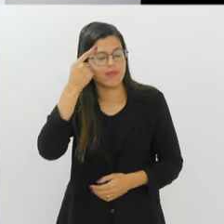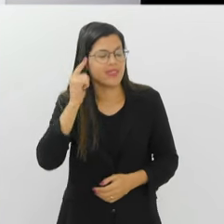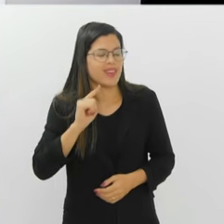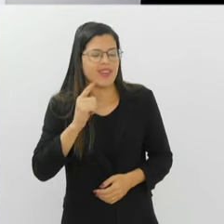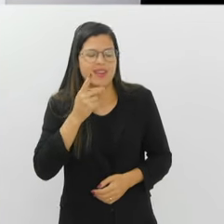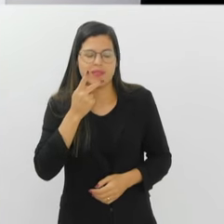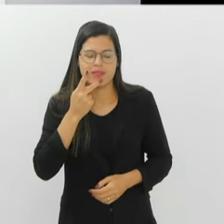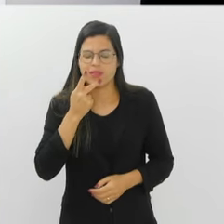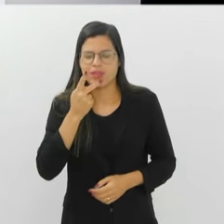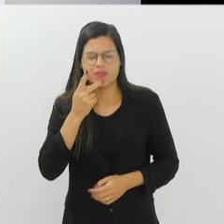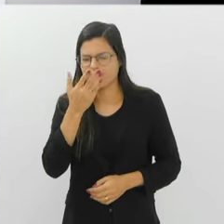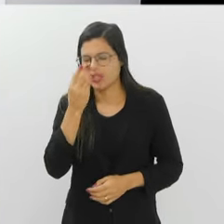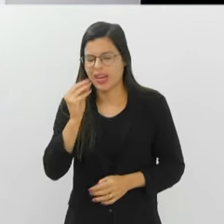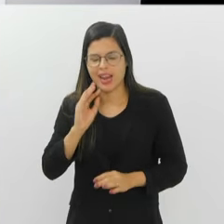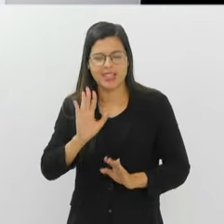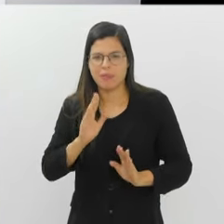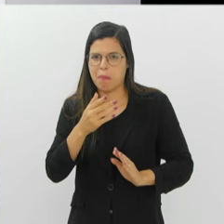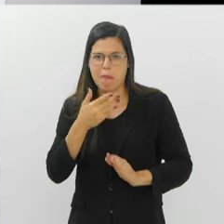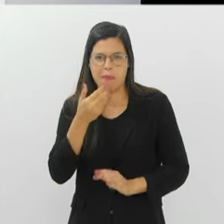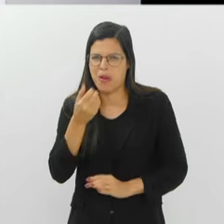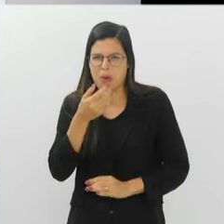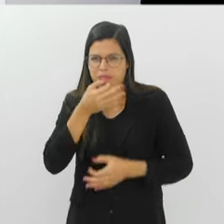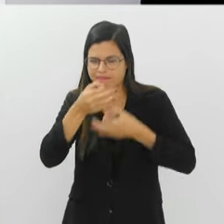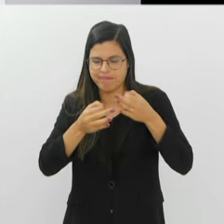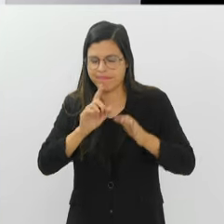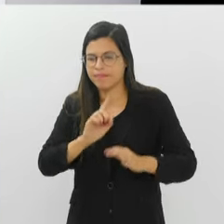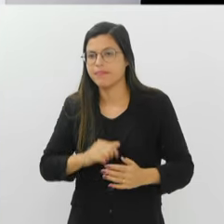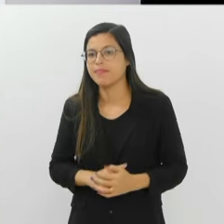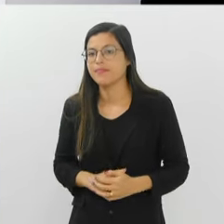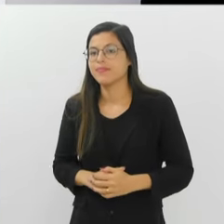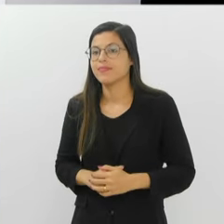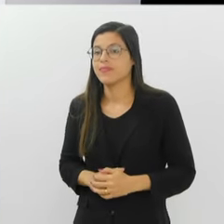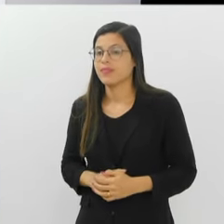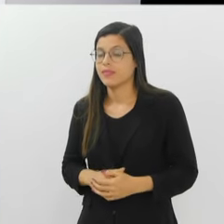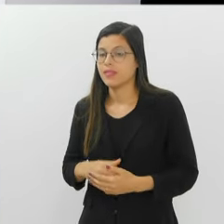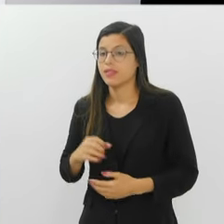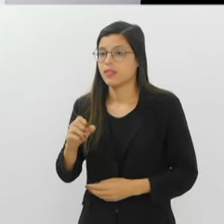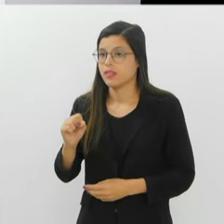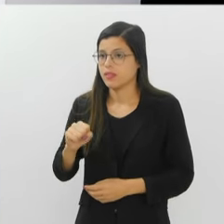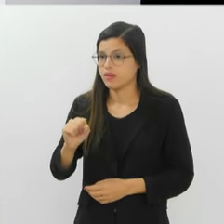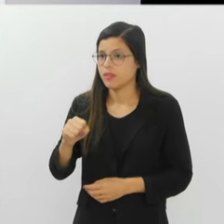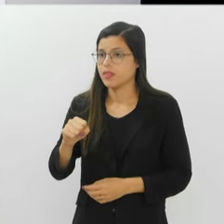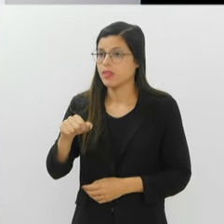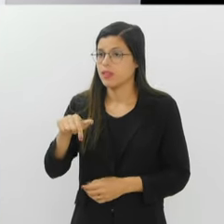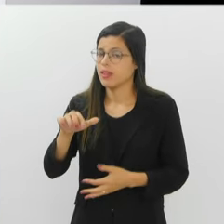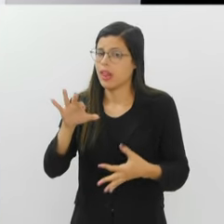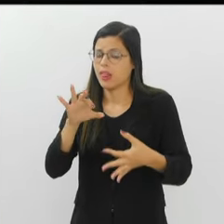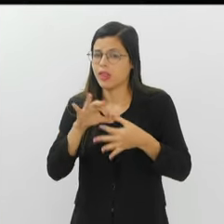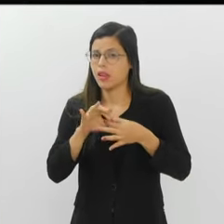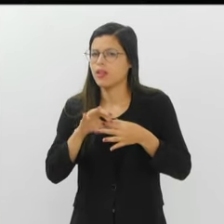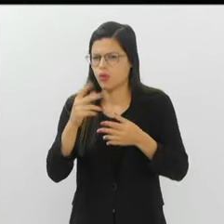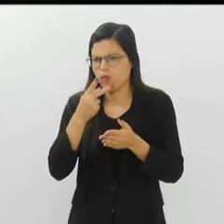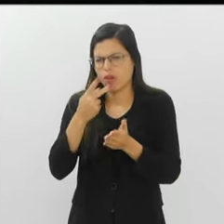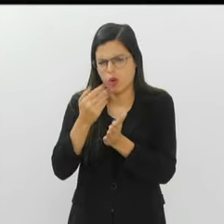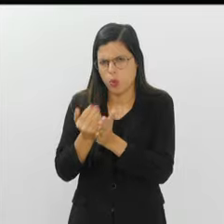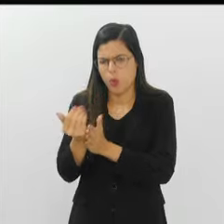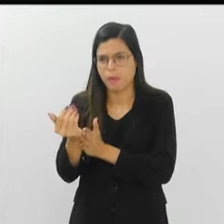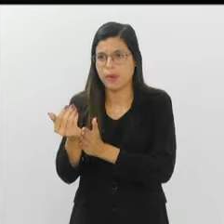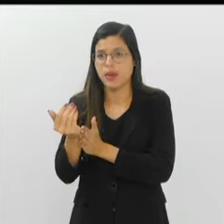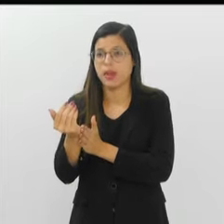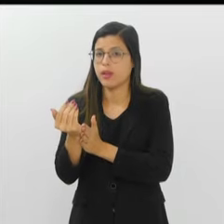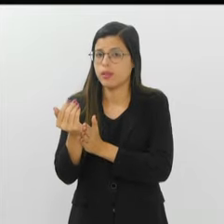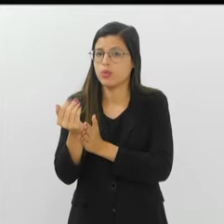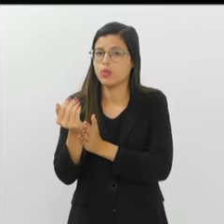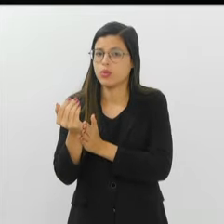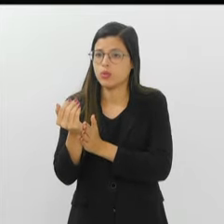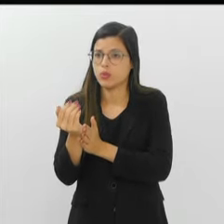E, sei lá, eu ia falar uma coisa que o Manu nem fala. É, são questões muito abrangentes até. Isso envolve, como eu disse no